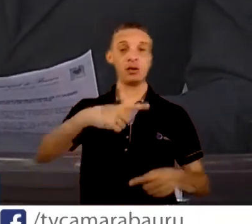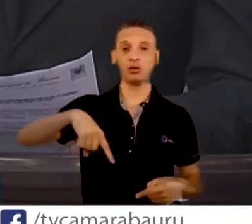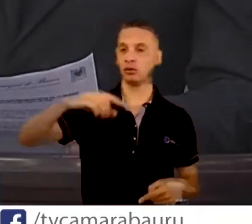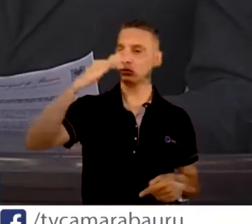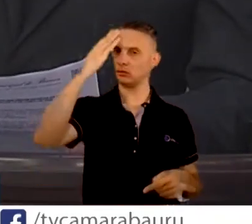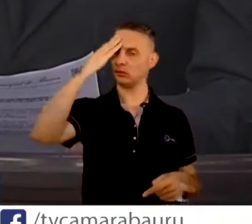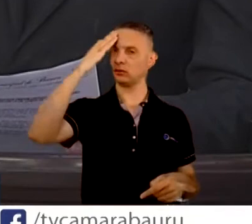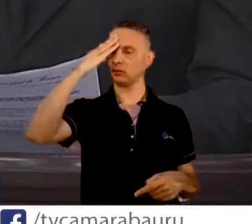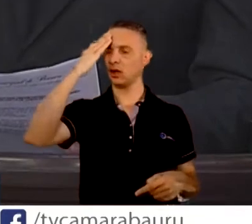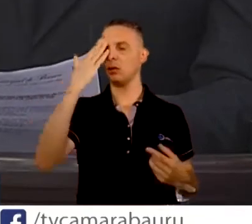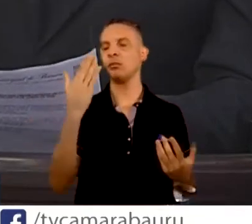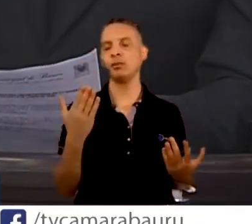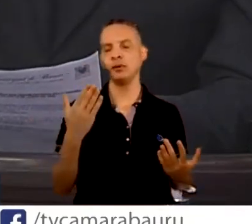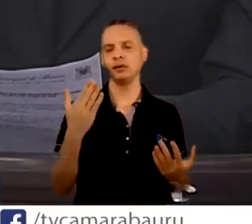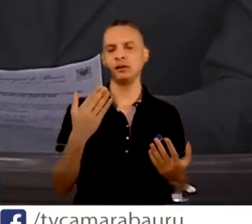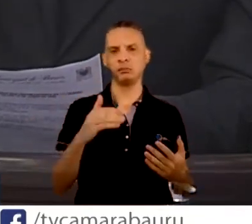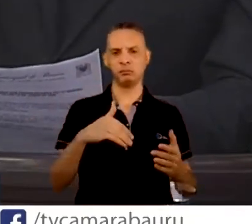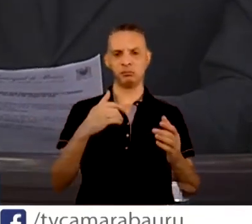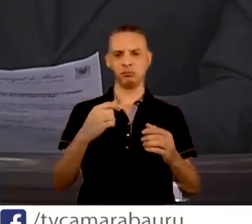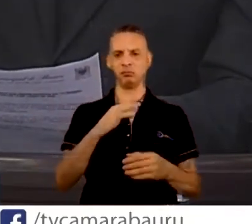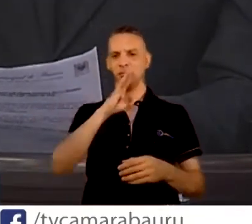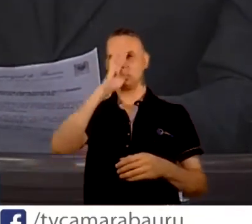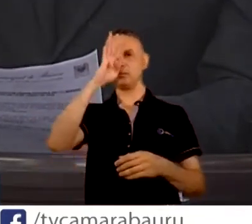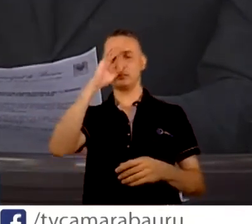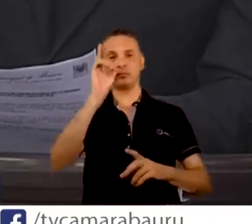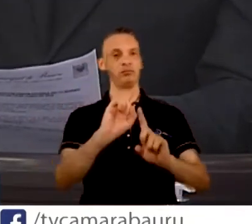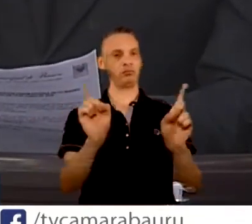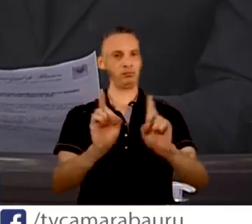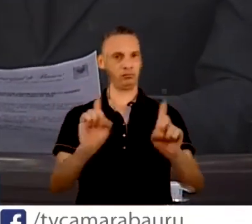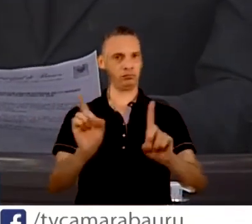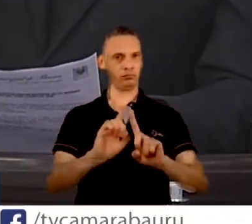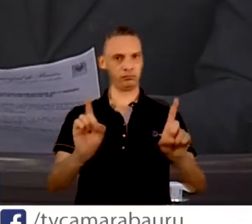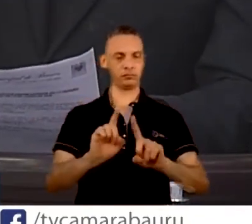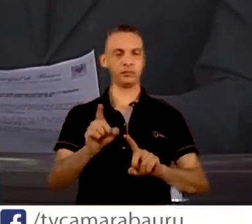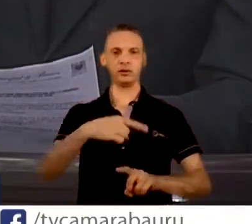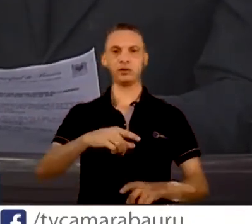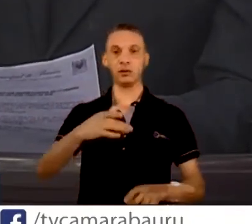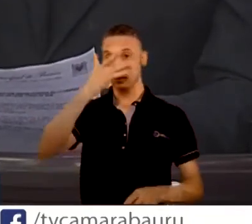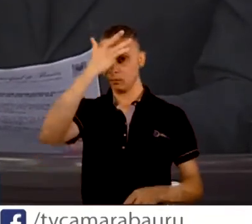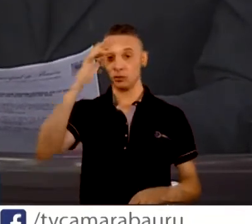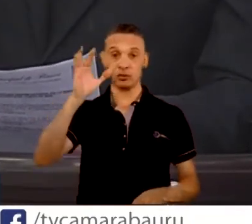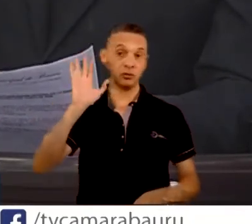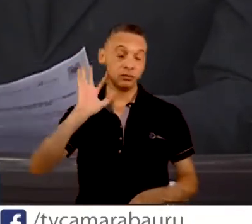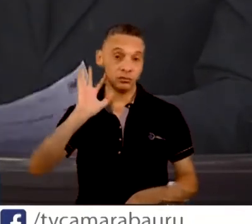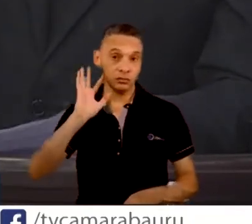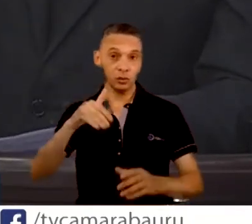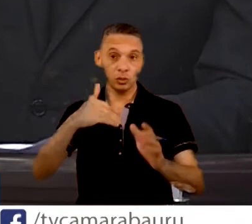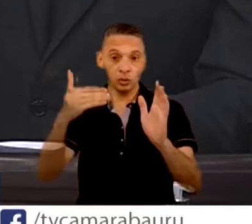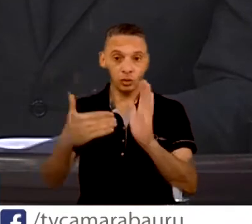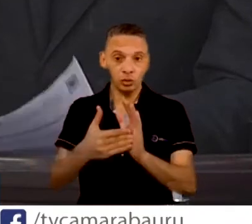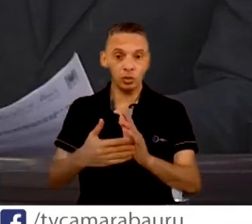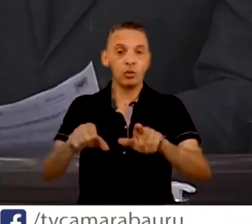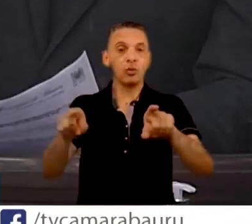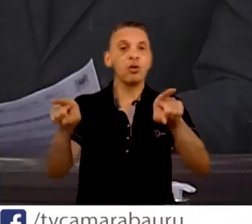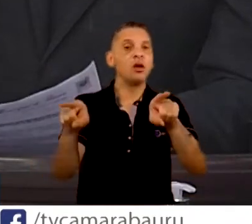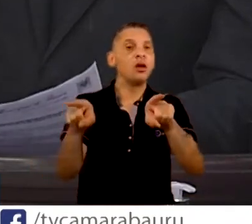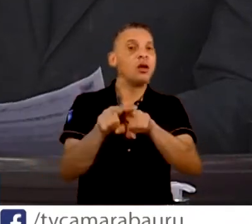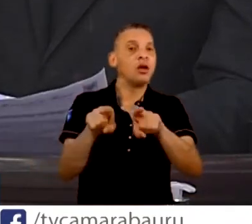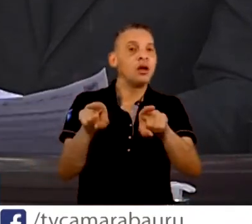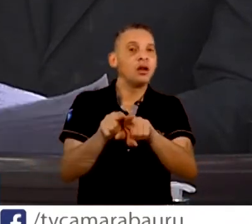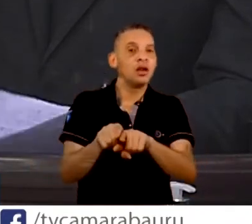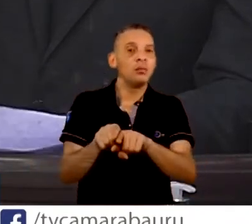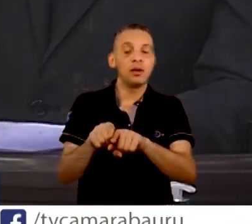nada de maneira irresponsável. Então, nós ouviremos a todos, inclusive aquele que havia assumido a gestão